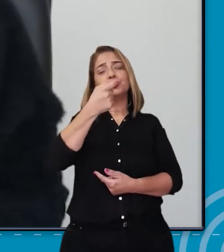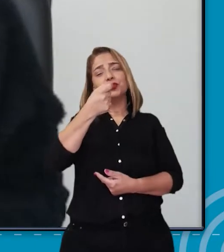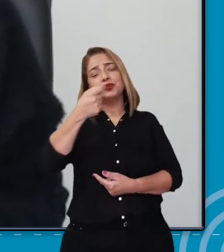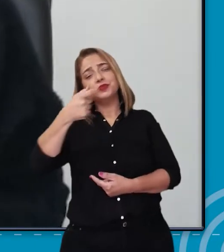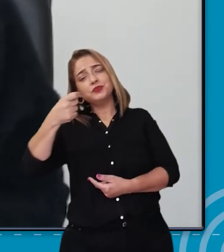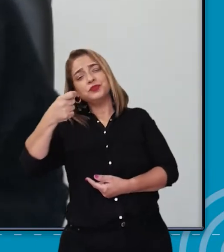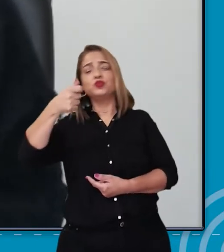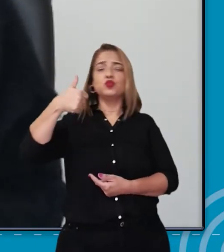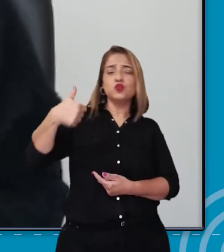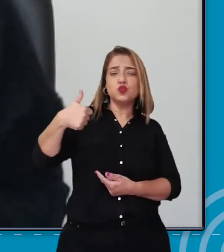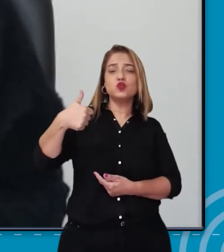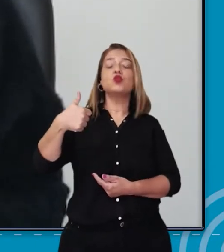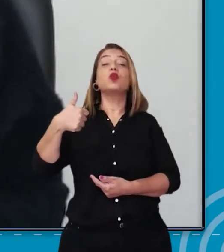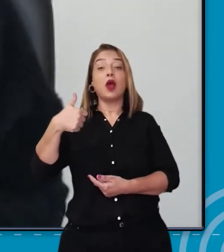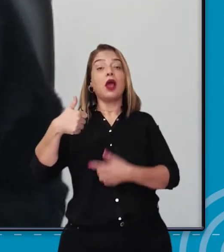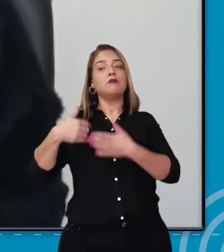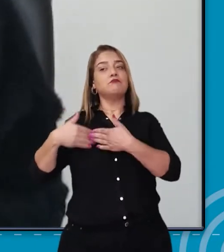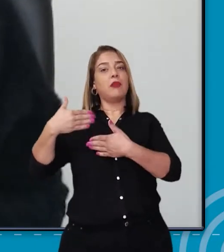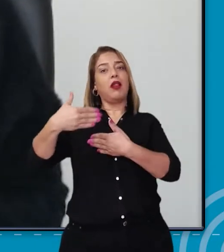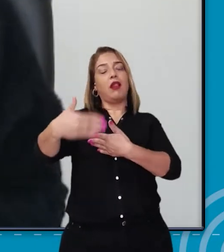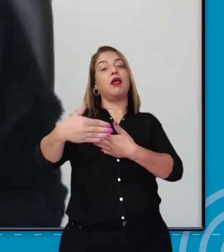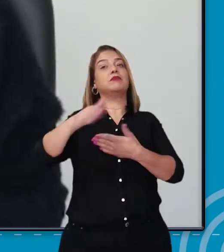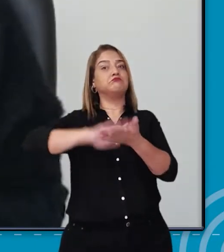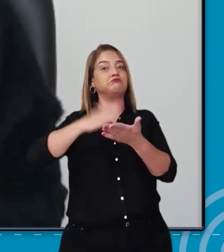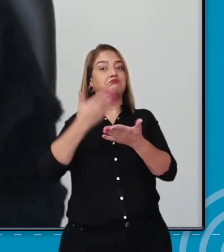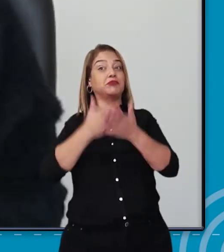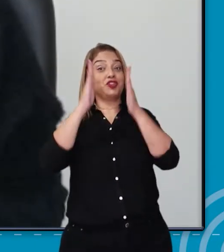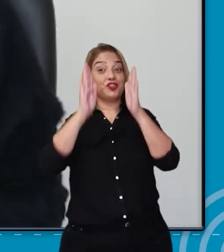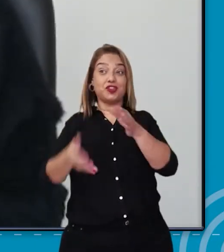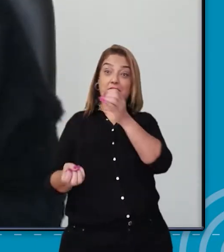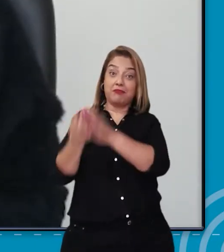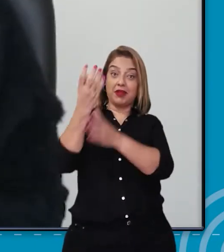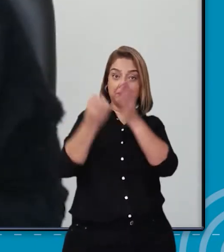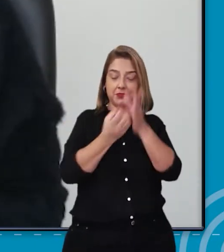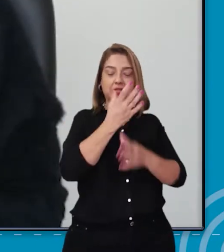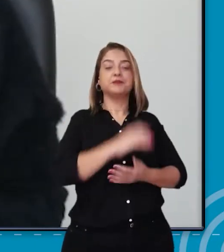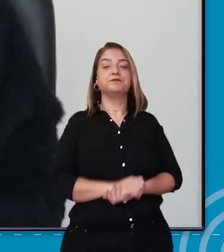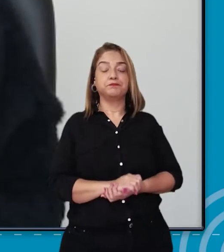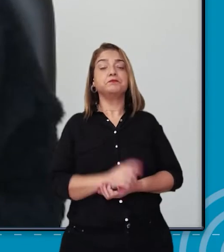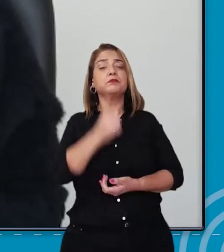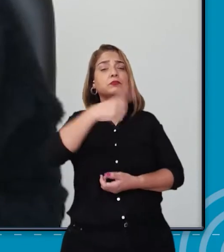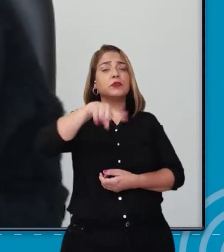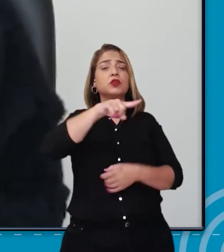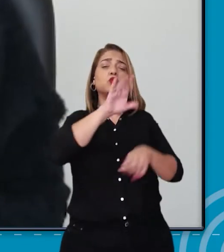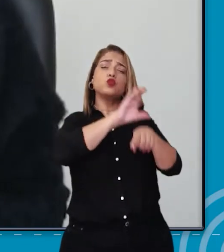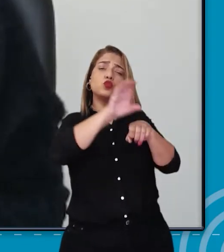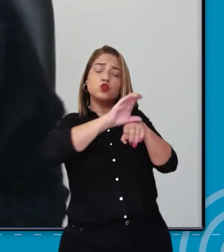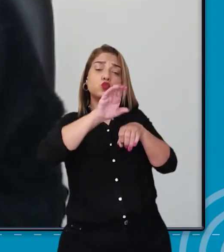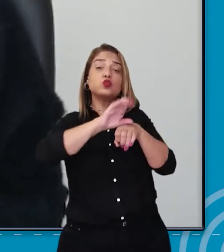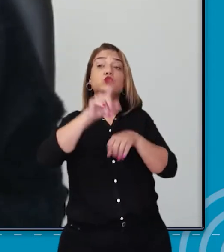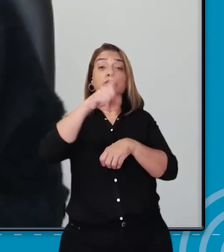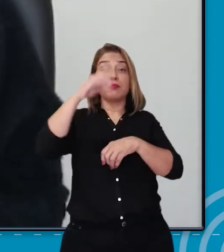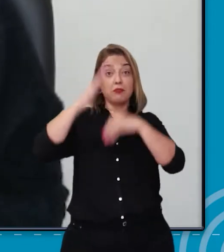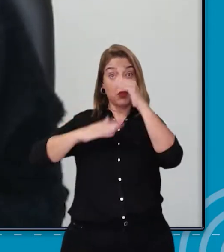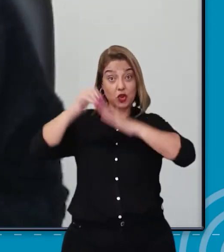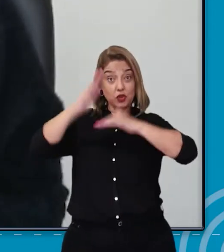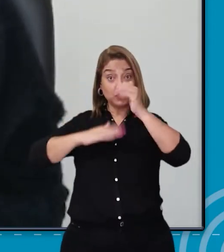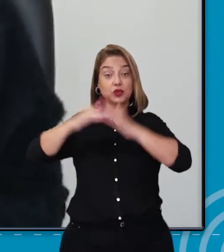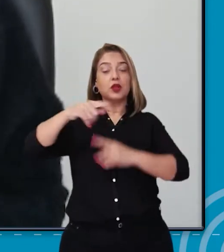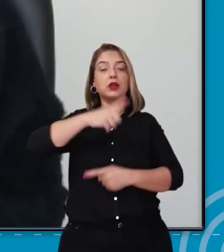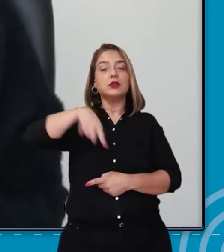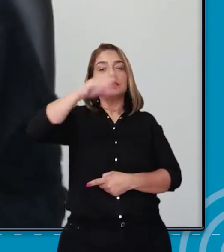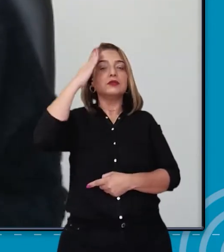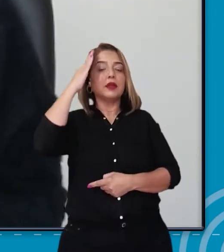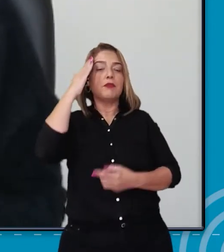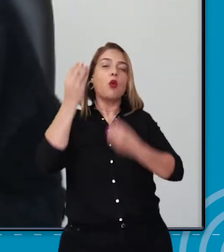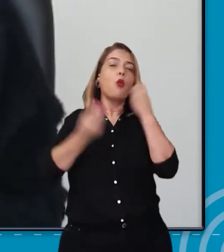nível 1 até a formação de intérprete. Essa formação, para os profissionais, possibilita a comunicação